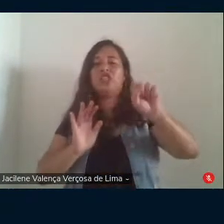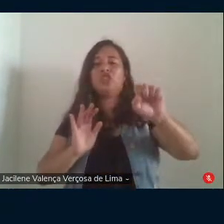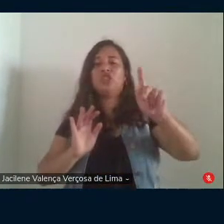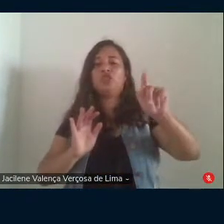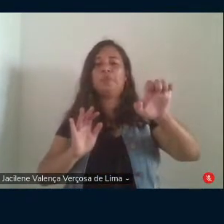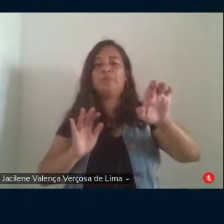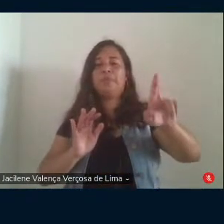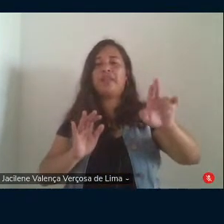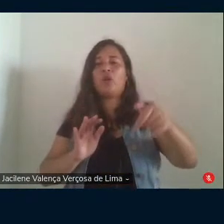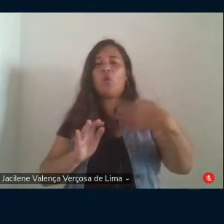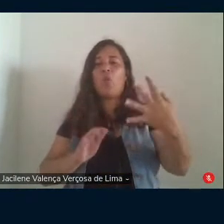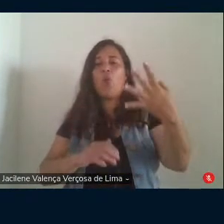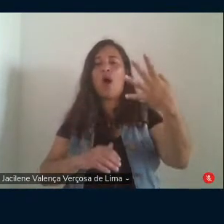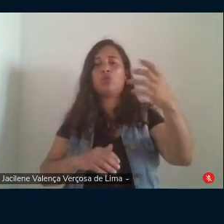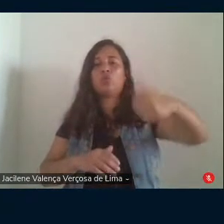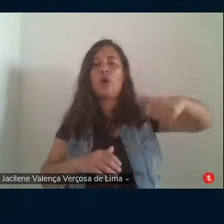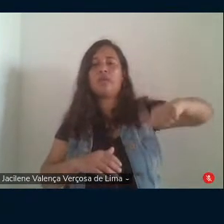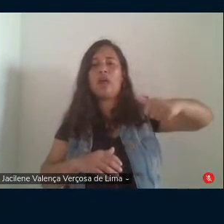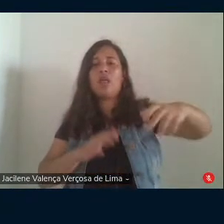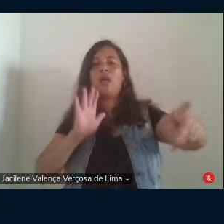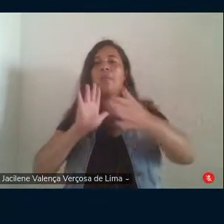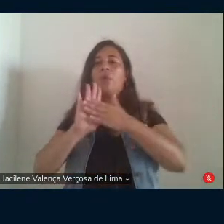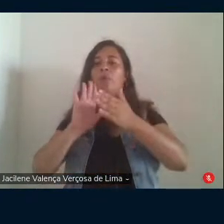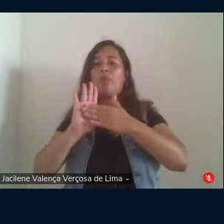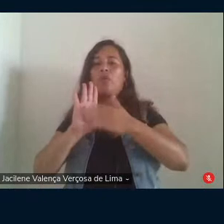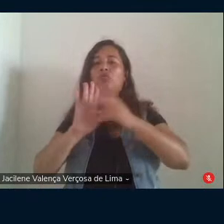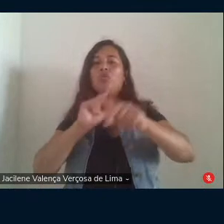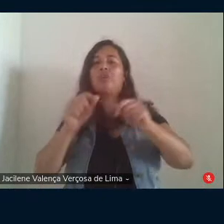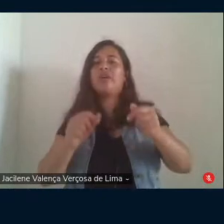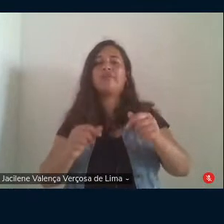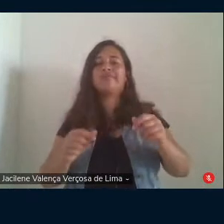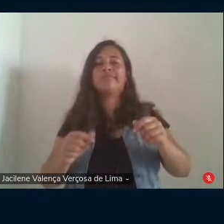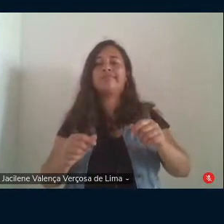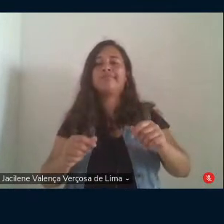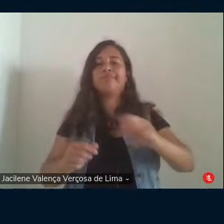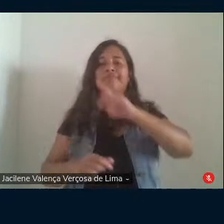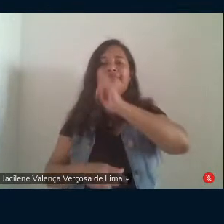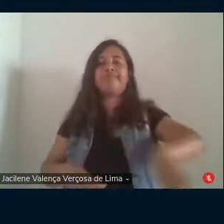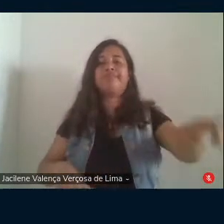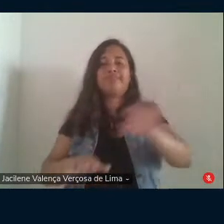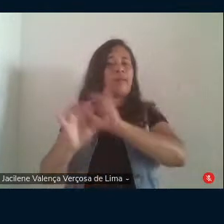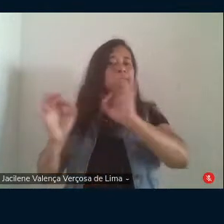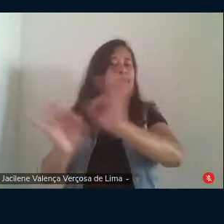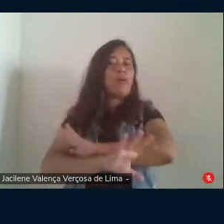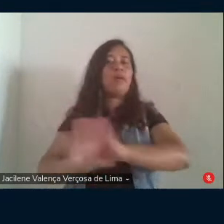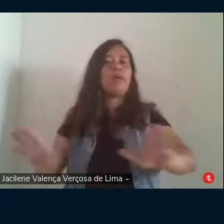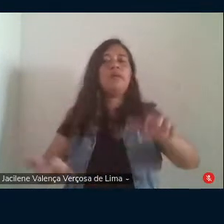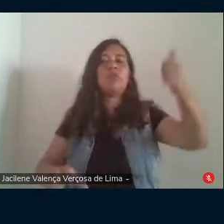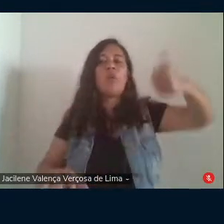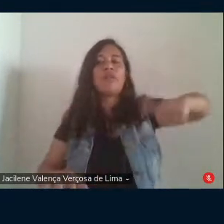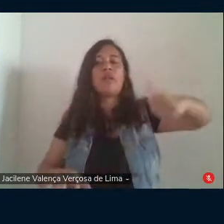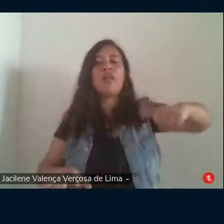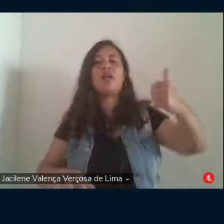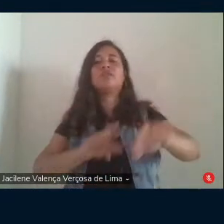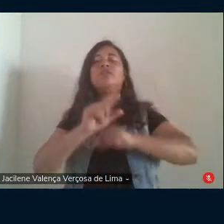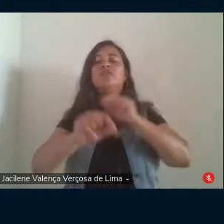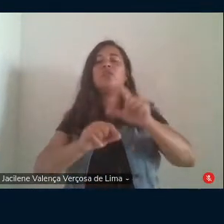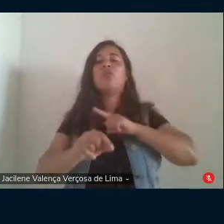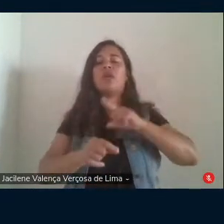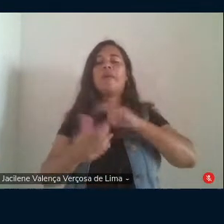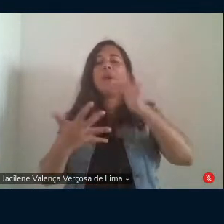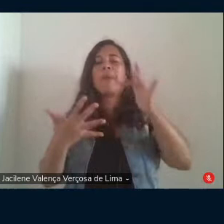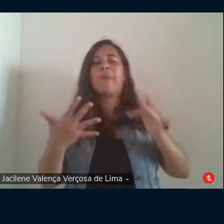quatro análises sobre a proposta de acabar com o ensino superior gratuito em essência as análises levantavam questões que consideramos